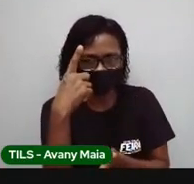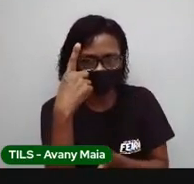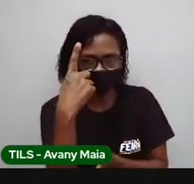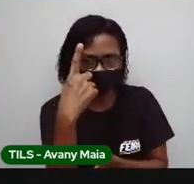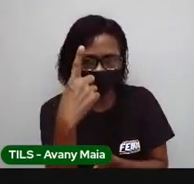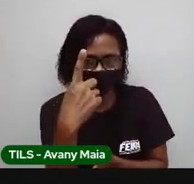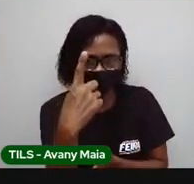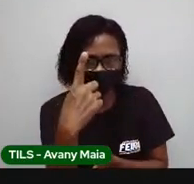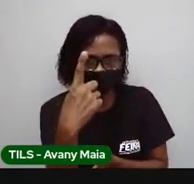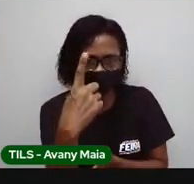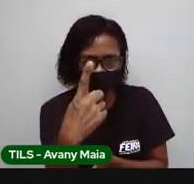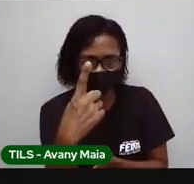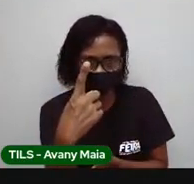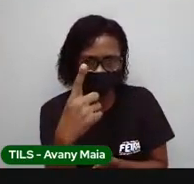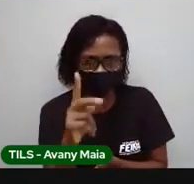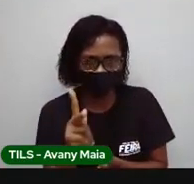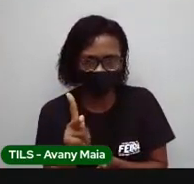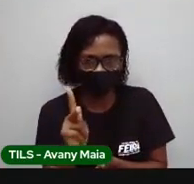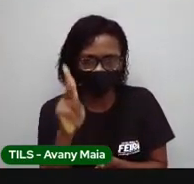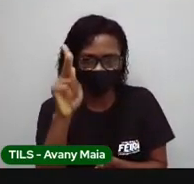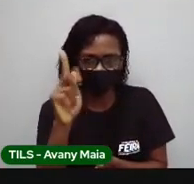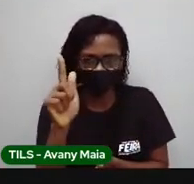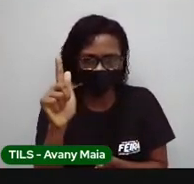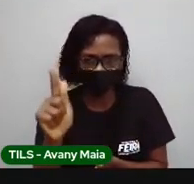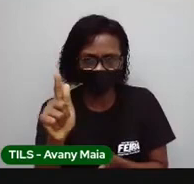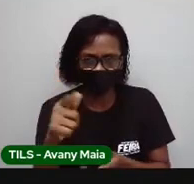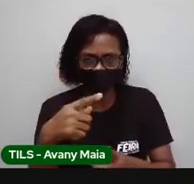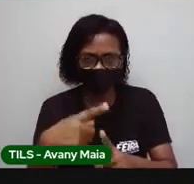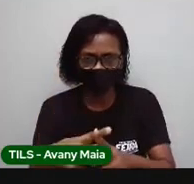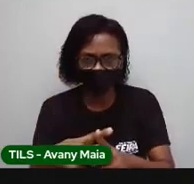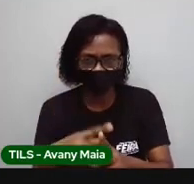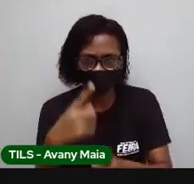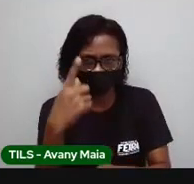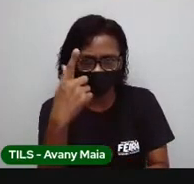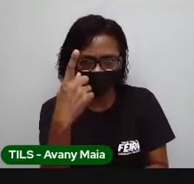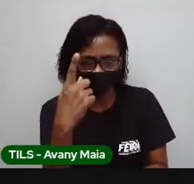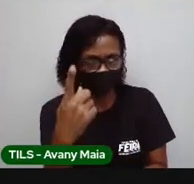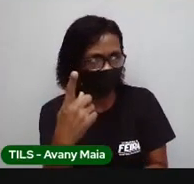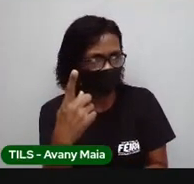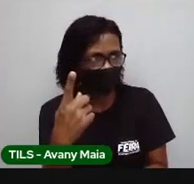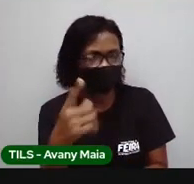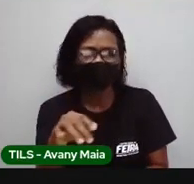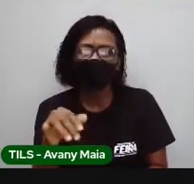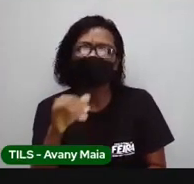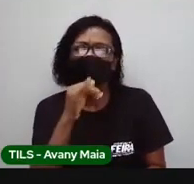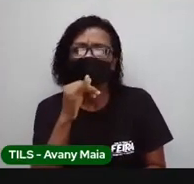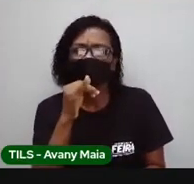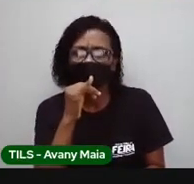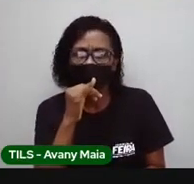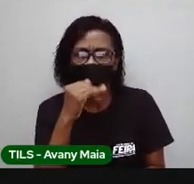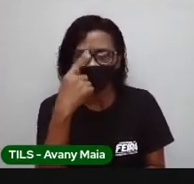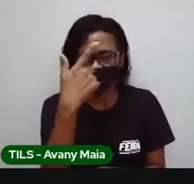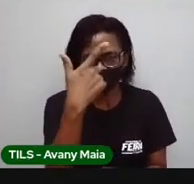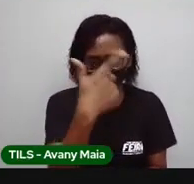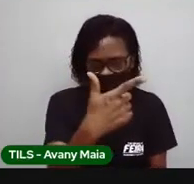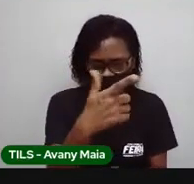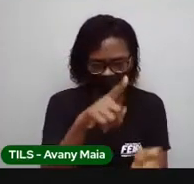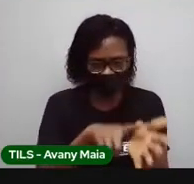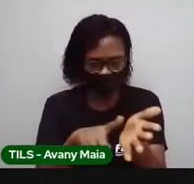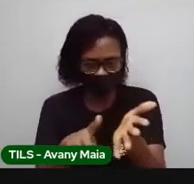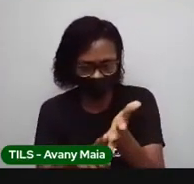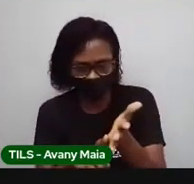mesma coisa que um quilograma mais um quilograma. Como assim, professor? Um quilograma,